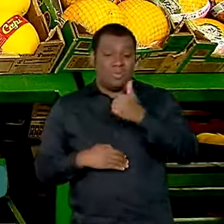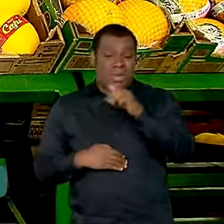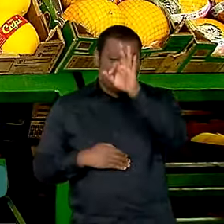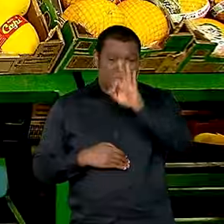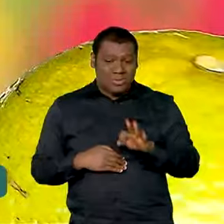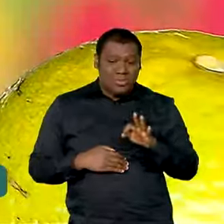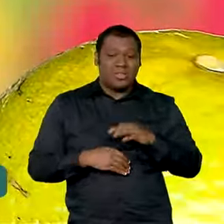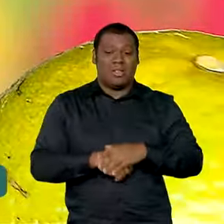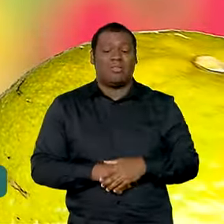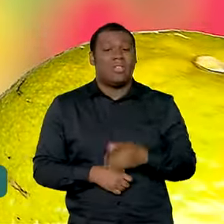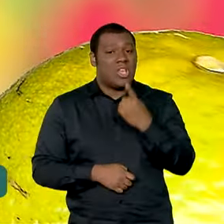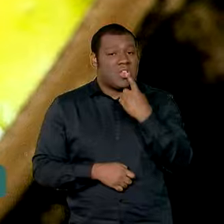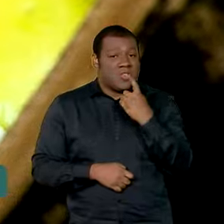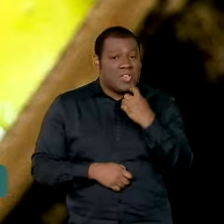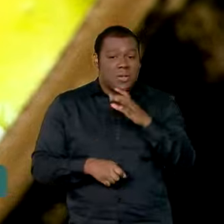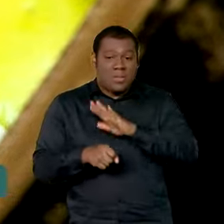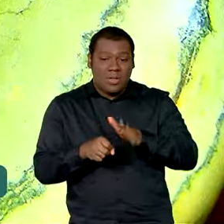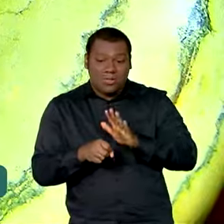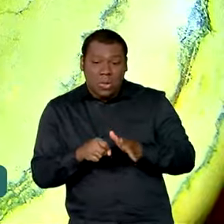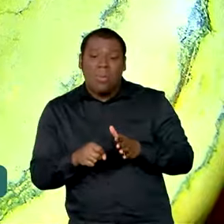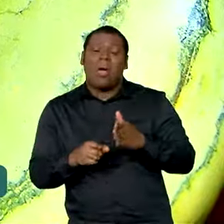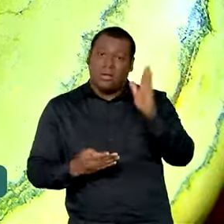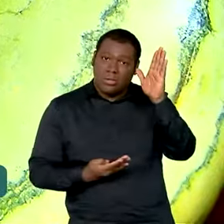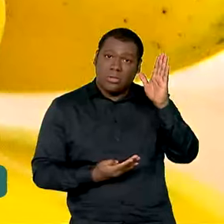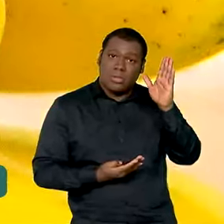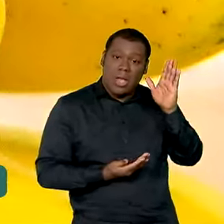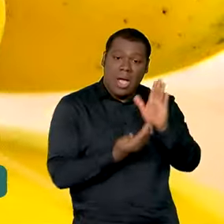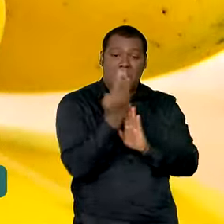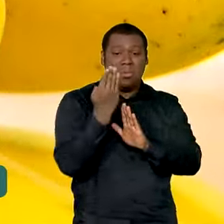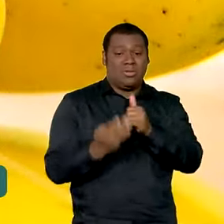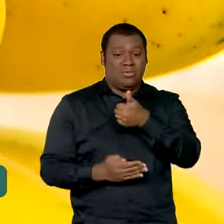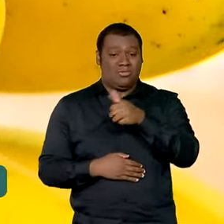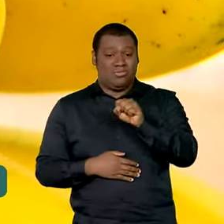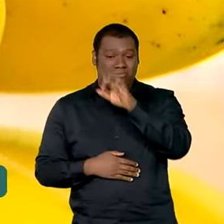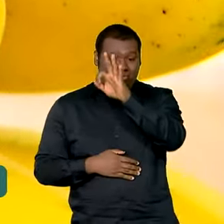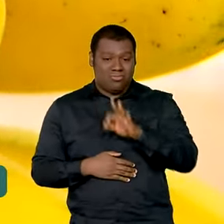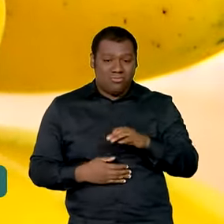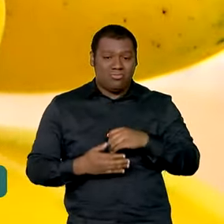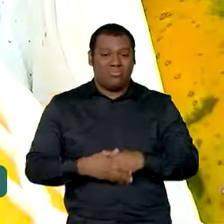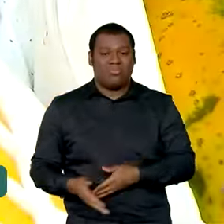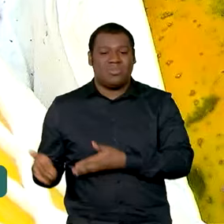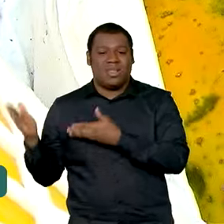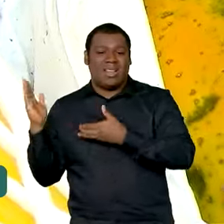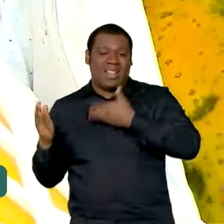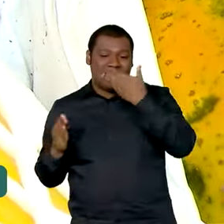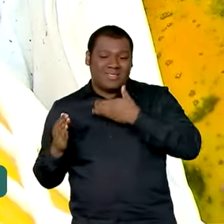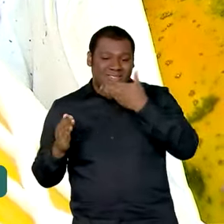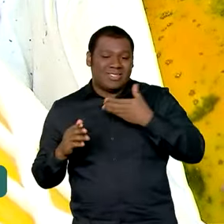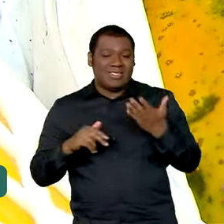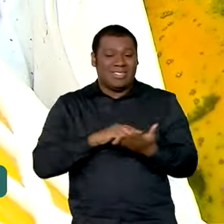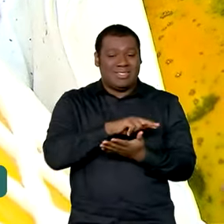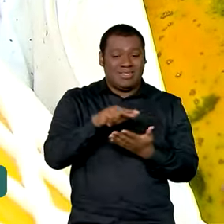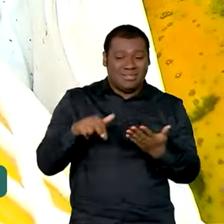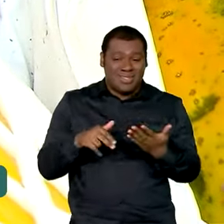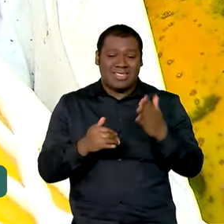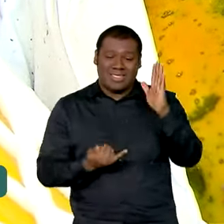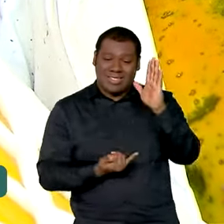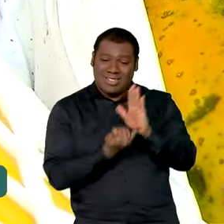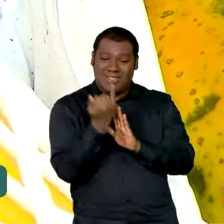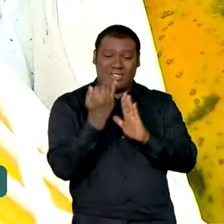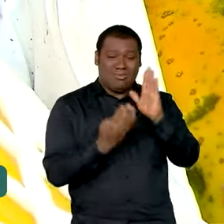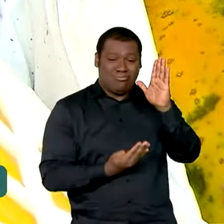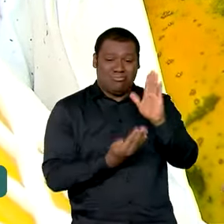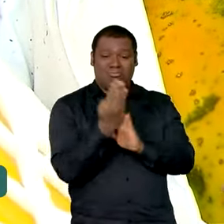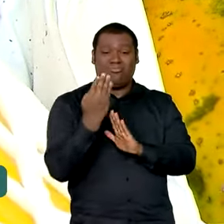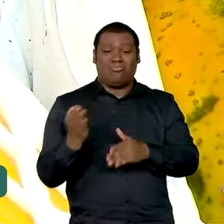pesquisadas, laranja, mamão, melancia e banana tiveram alta. A maior elevação foi a do mamão,